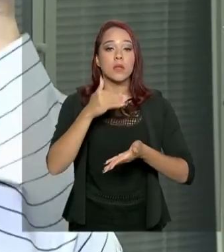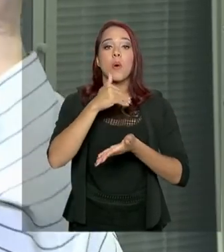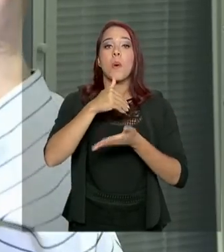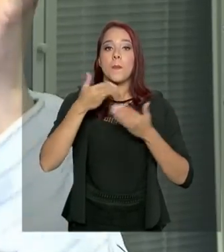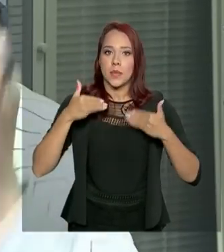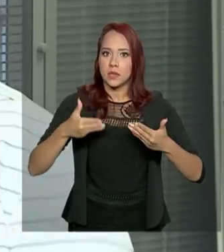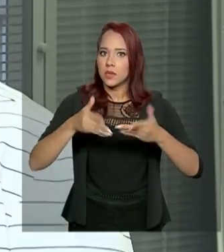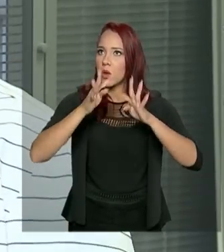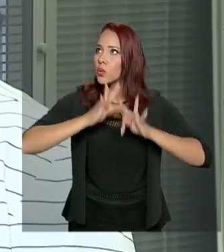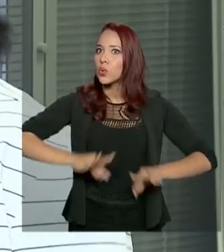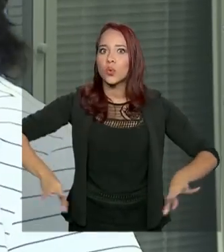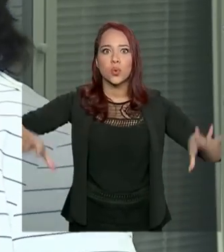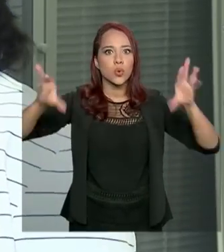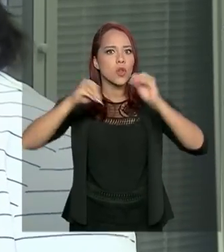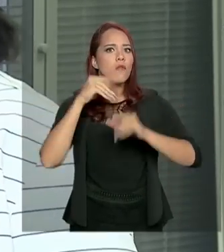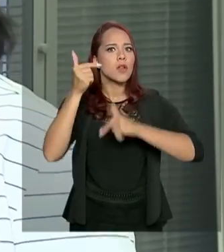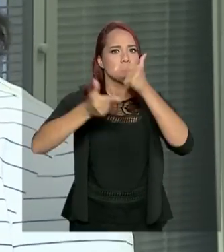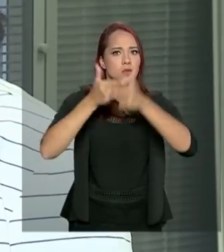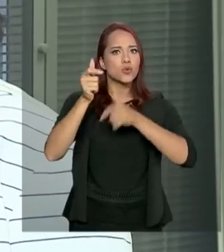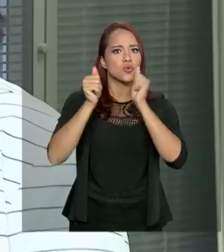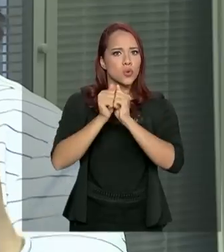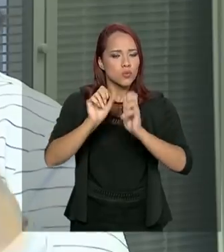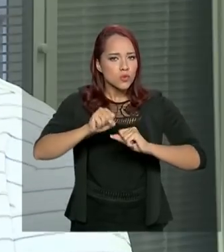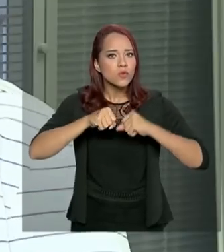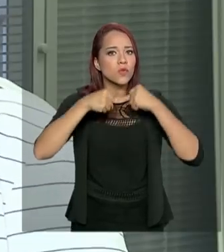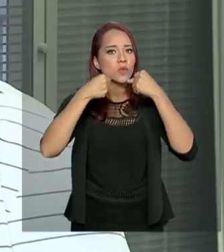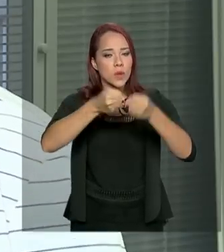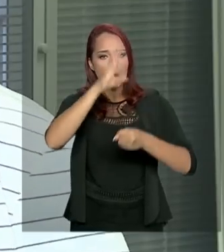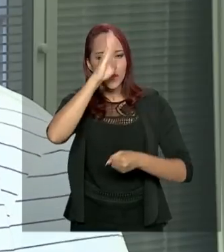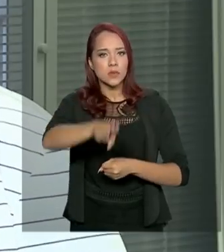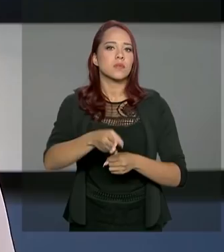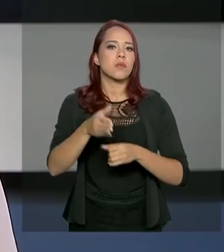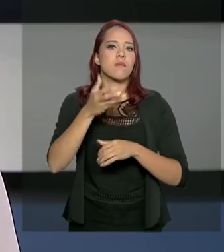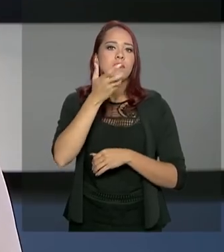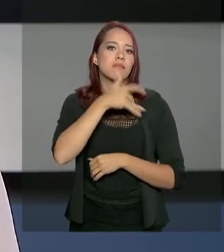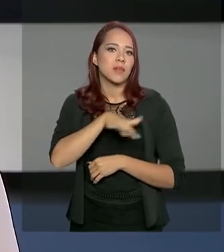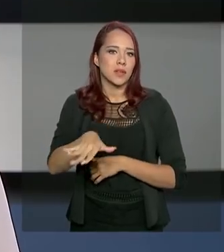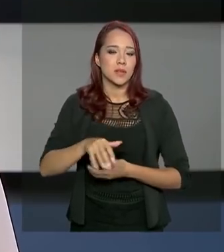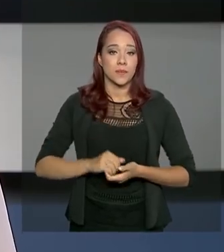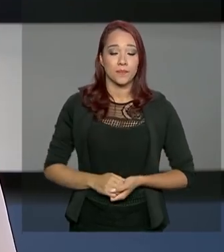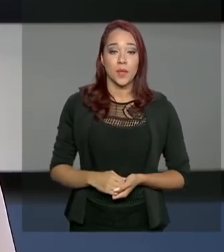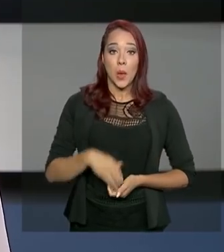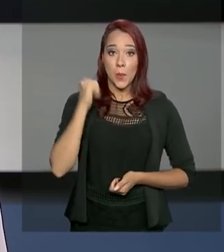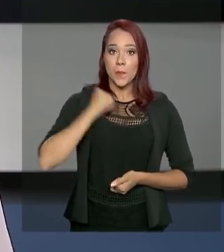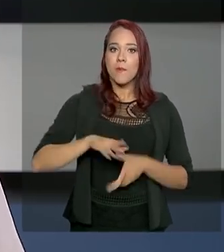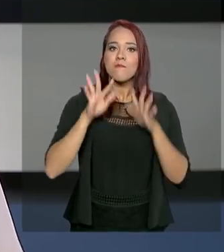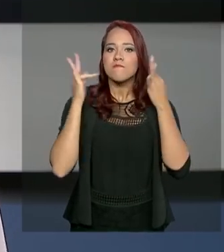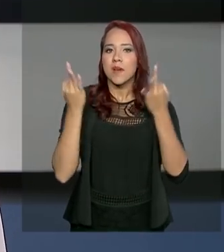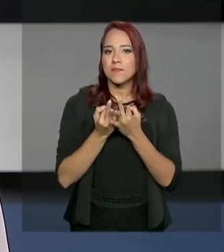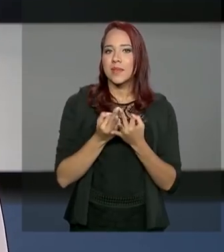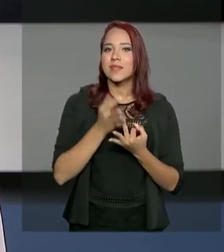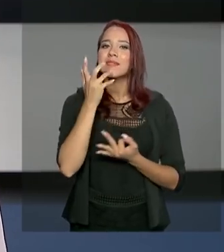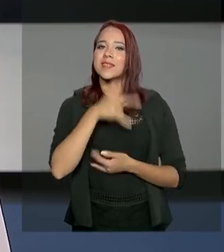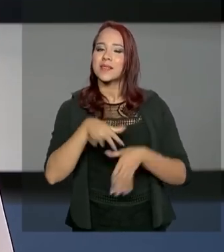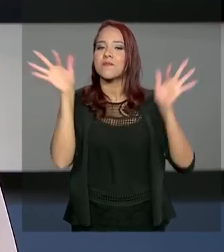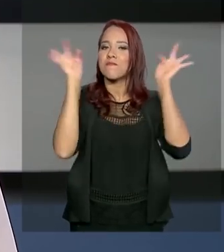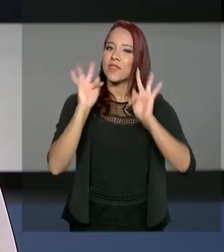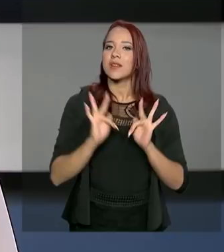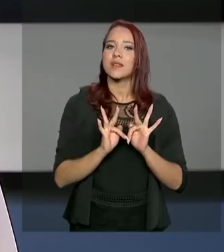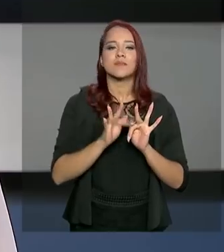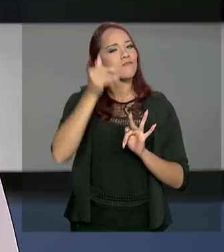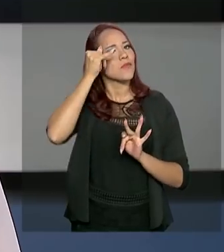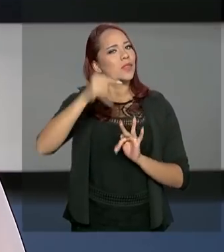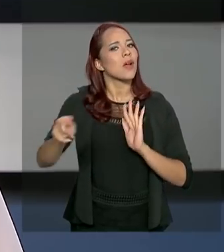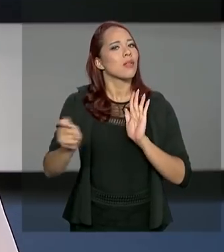vai trabalhar de forma transversal e prioritária a proteção da infância. Bolsa Família, Criança Feliz, Prevenção às